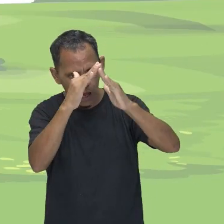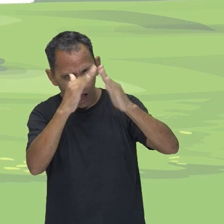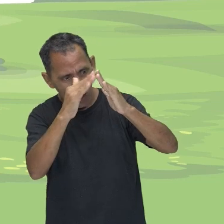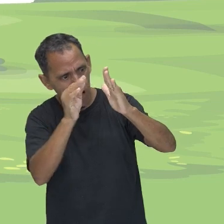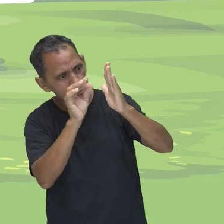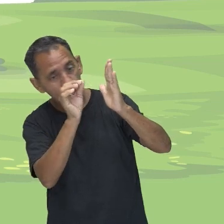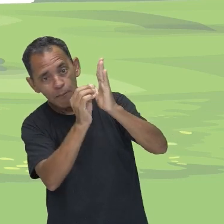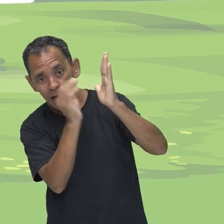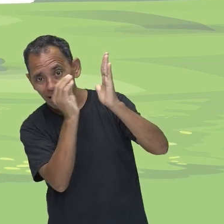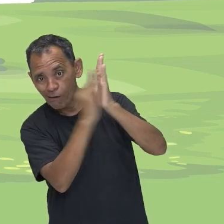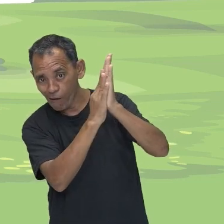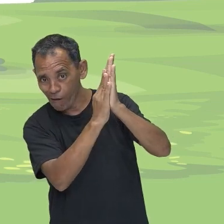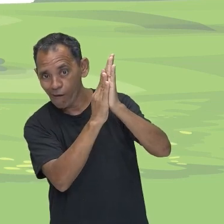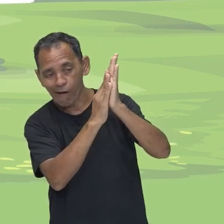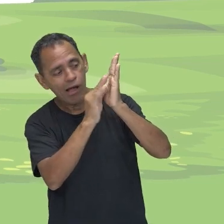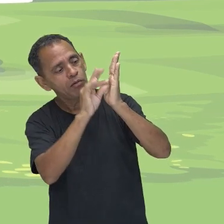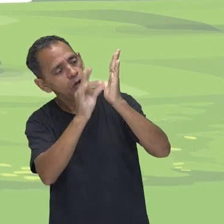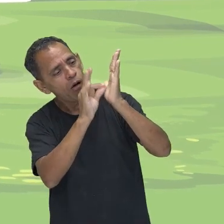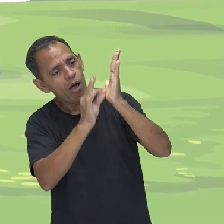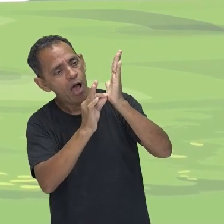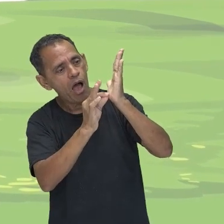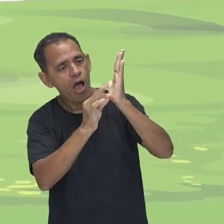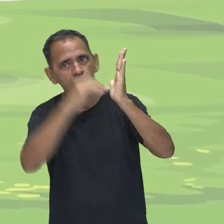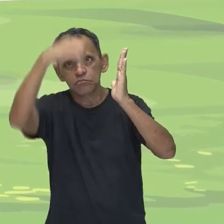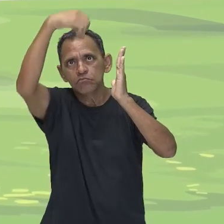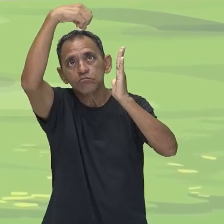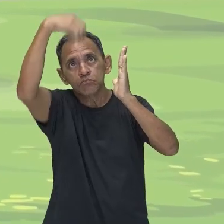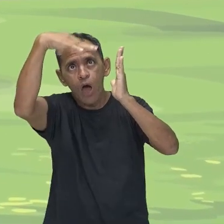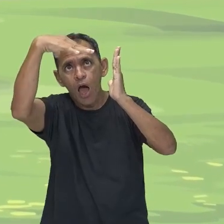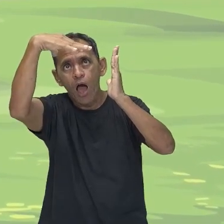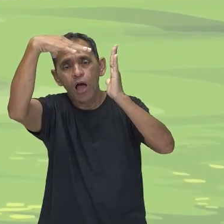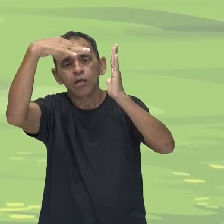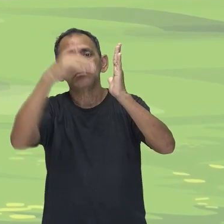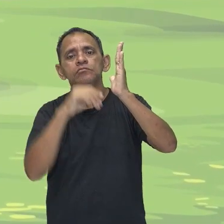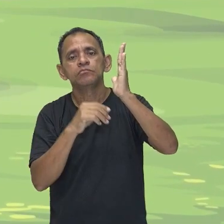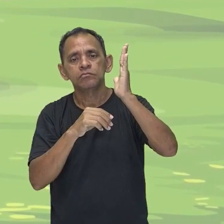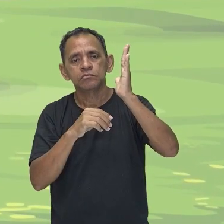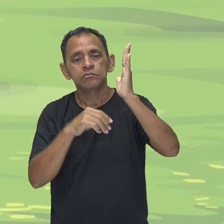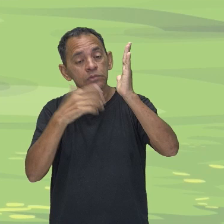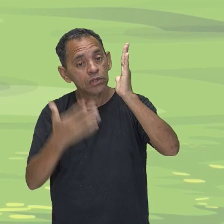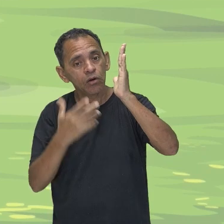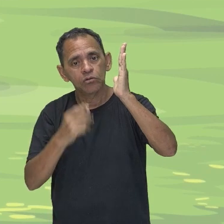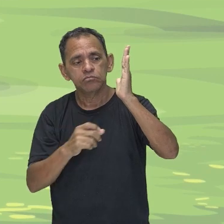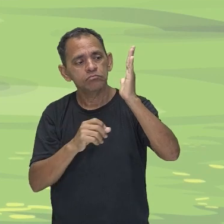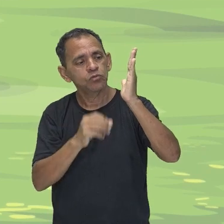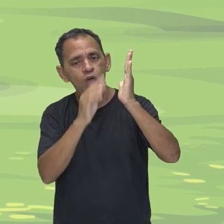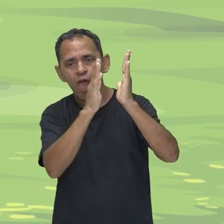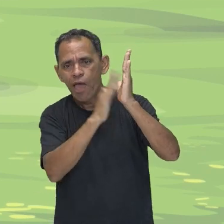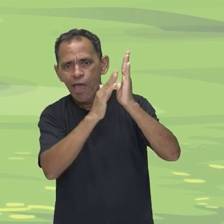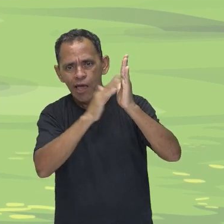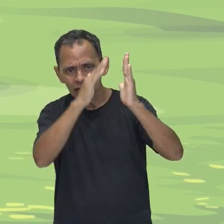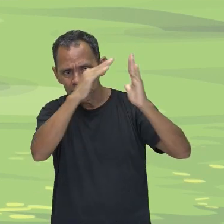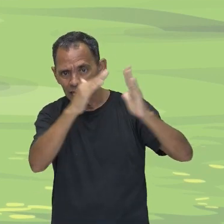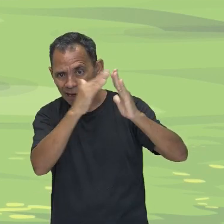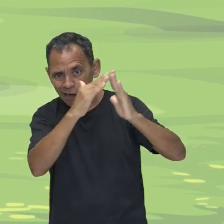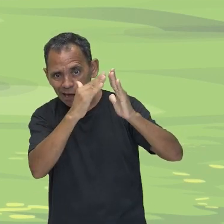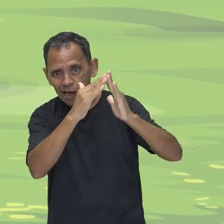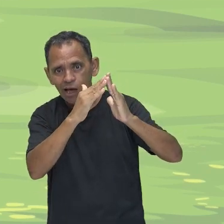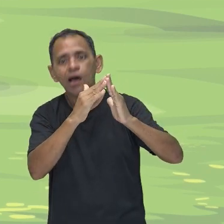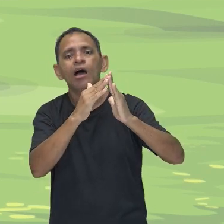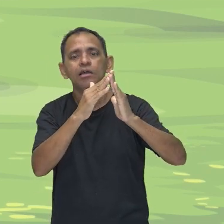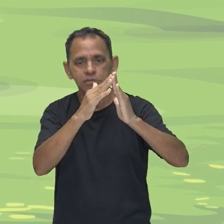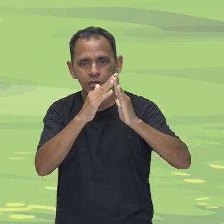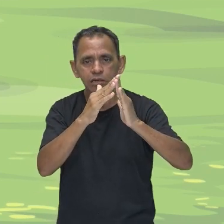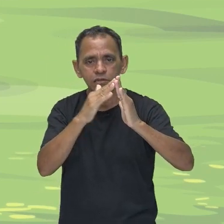iluminação da casa instantaneamente. Em resumo, o medidor de um imóvel com energia solar passa a funcionar em um sistema de